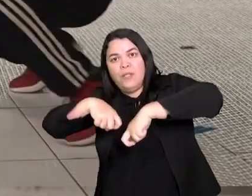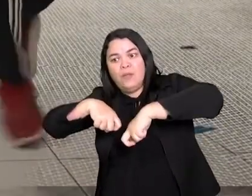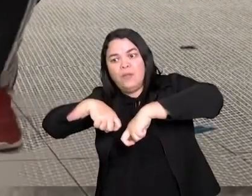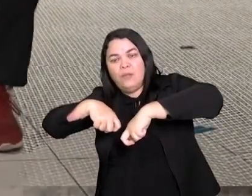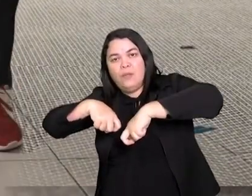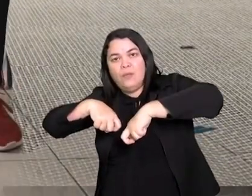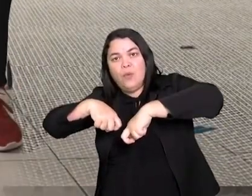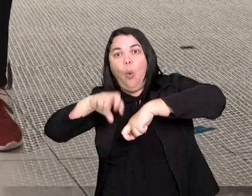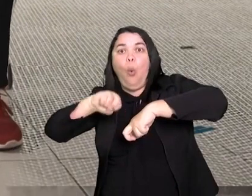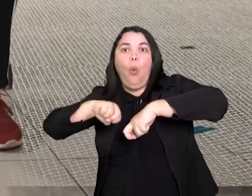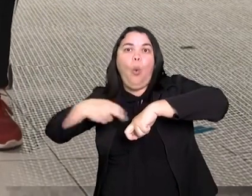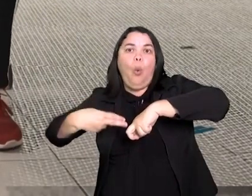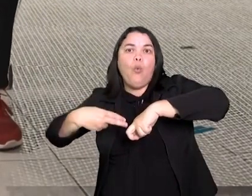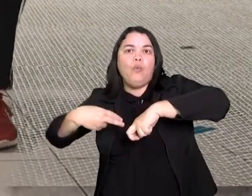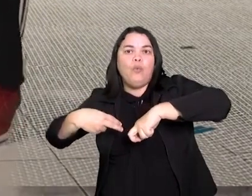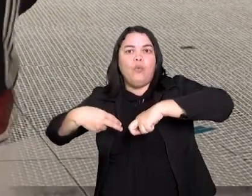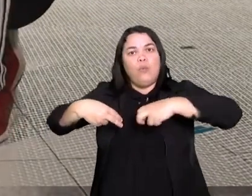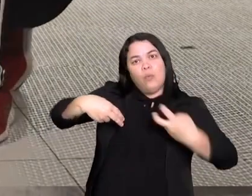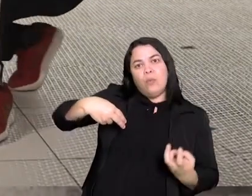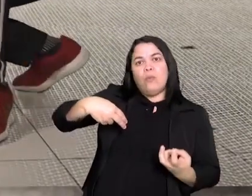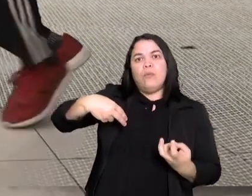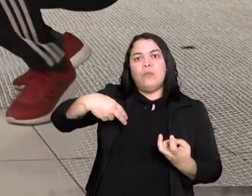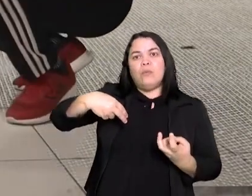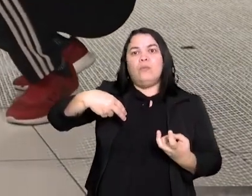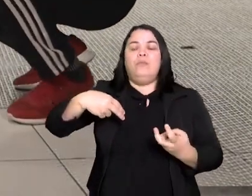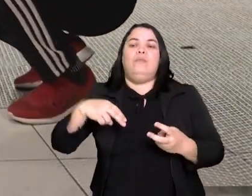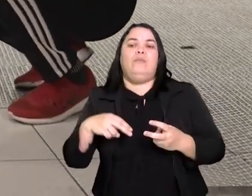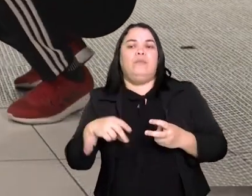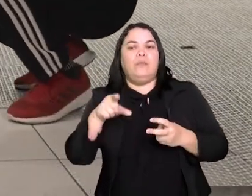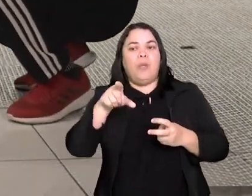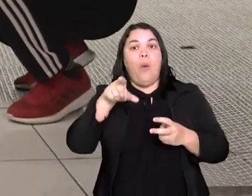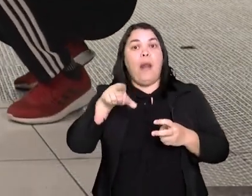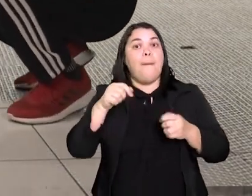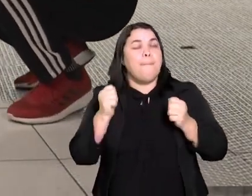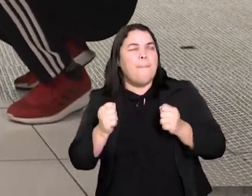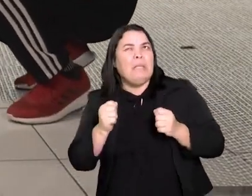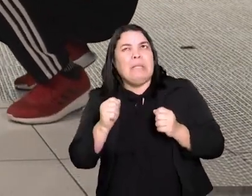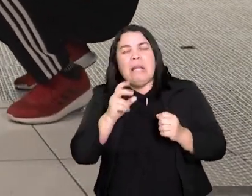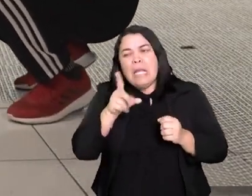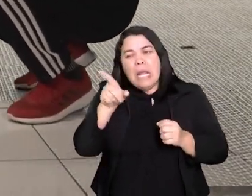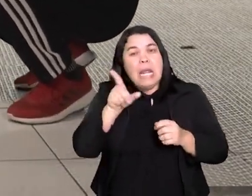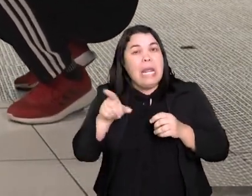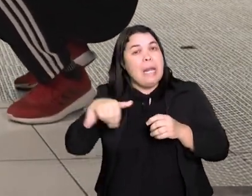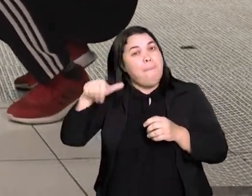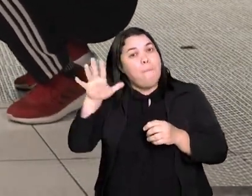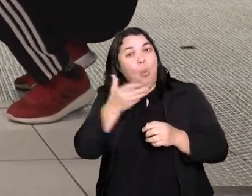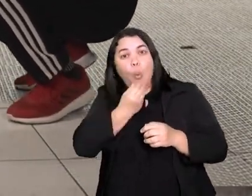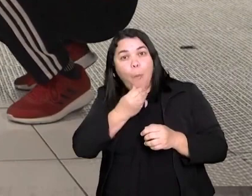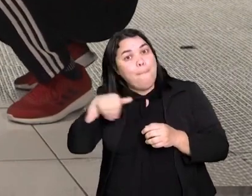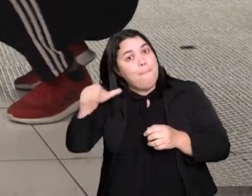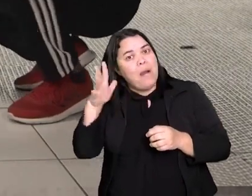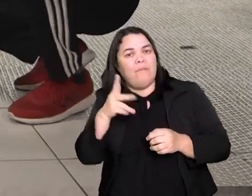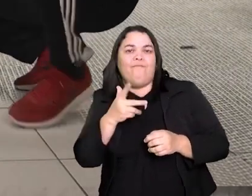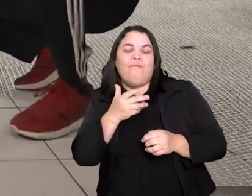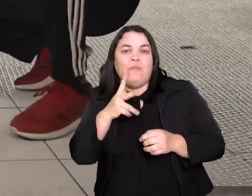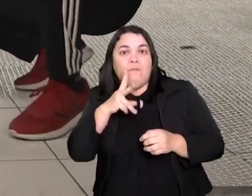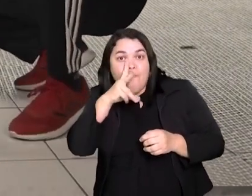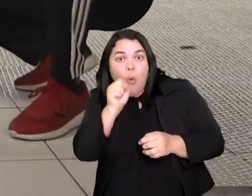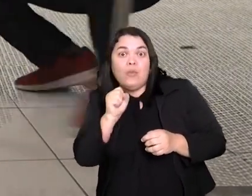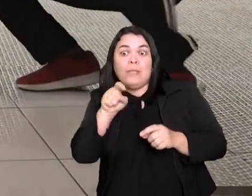se eu for medir forças com ele eu vou acabar perdendo então eu tenho que criar estratégias para poder derrubar ele